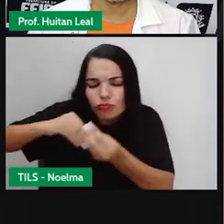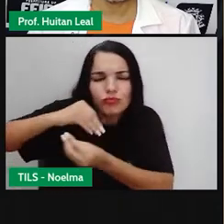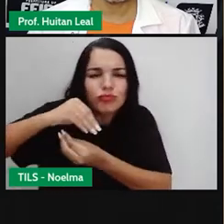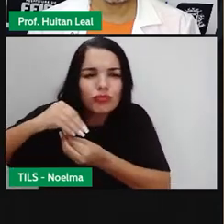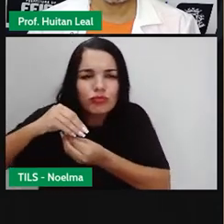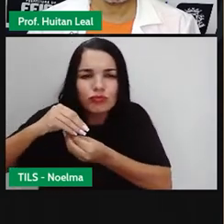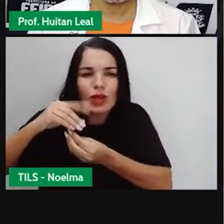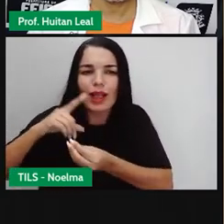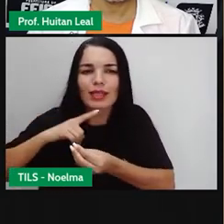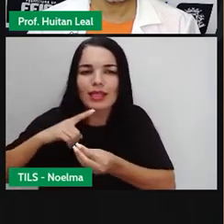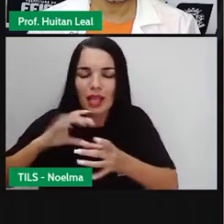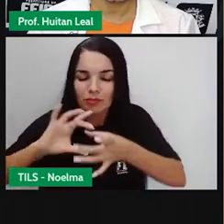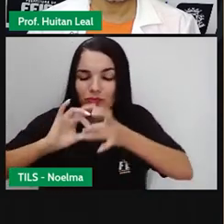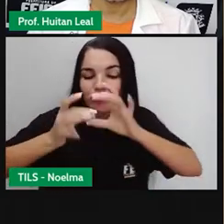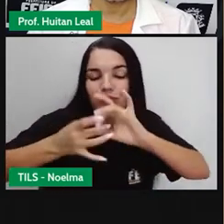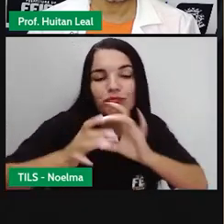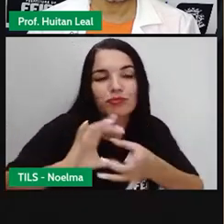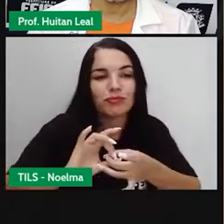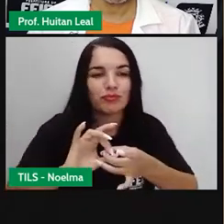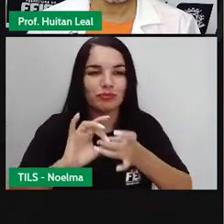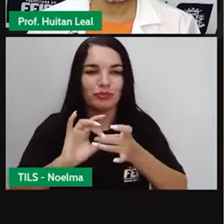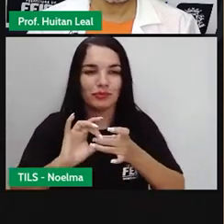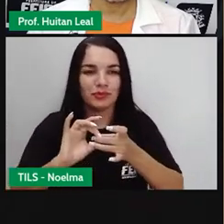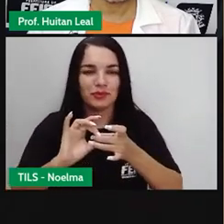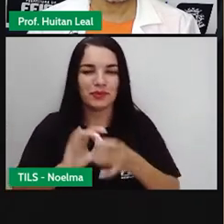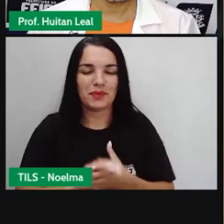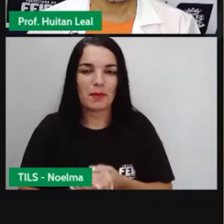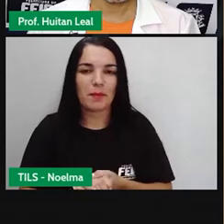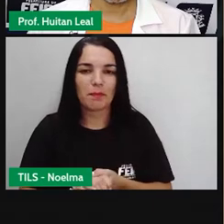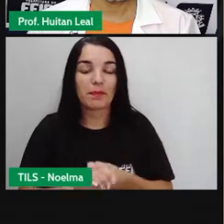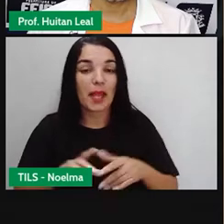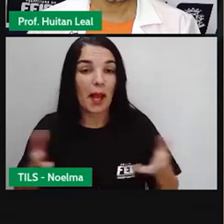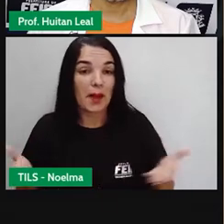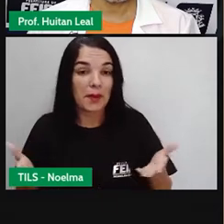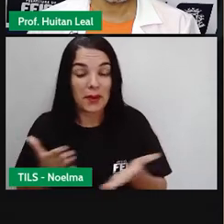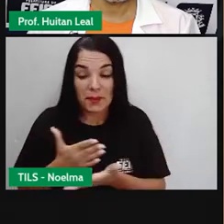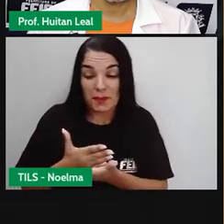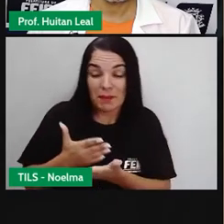dá certo ou não. Mas, para começar,